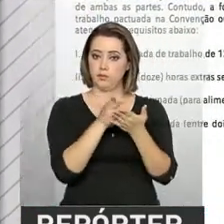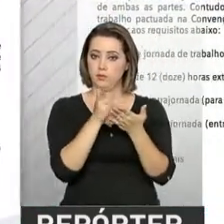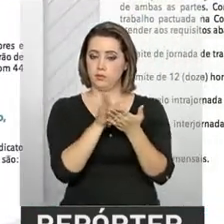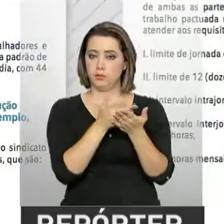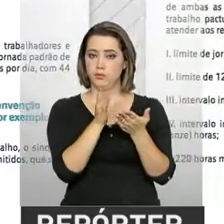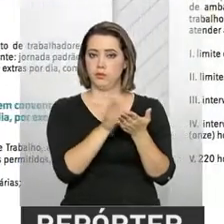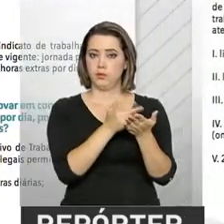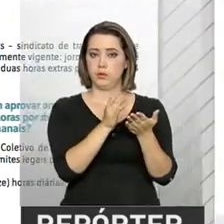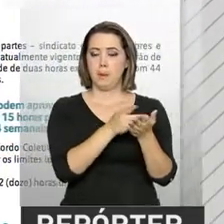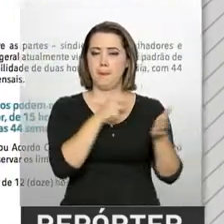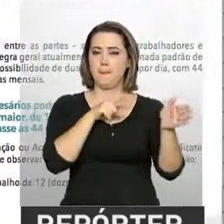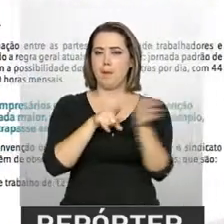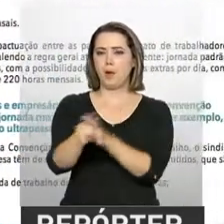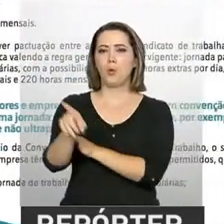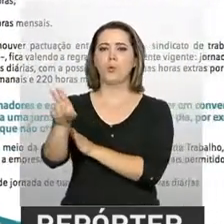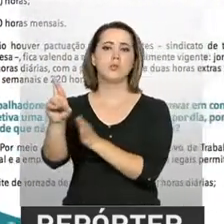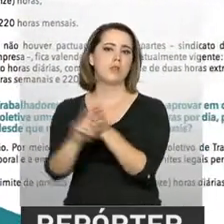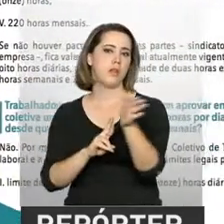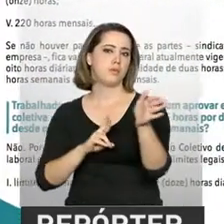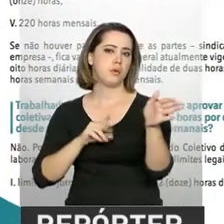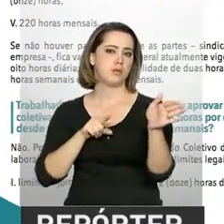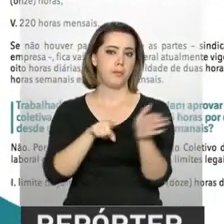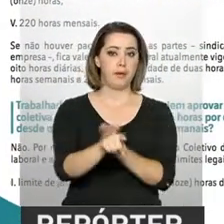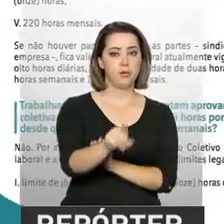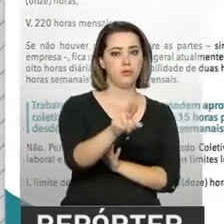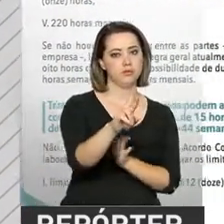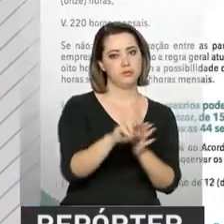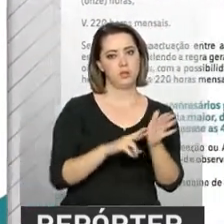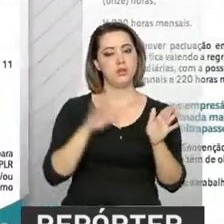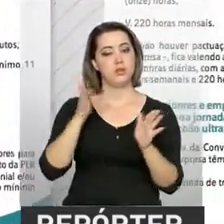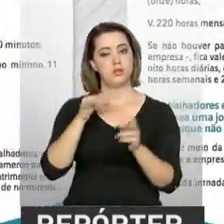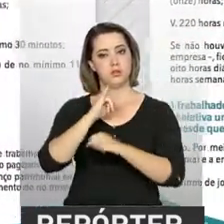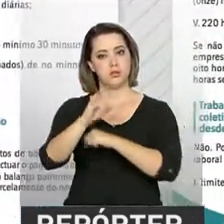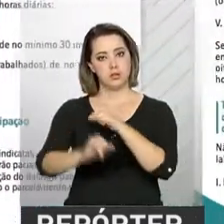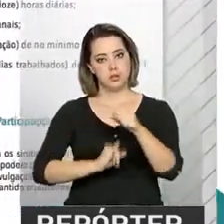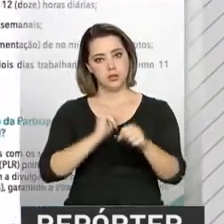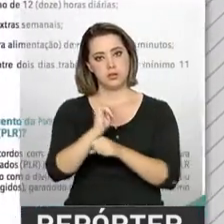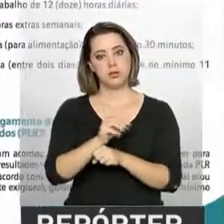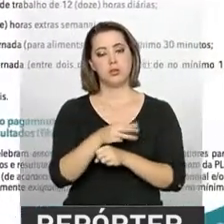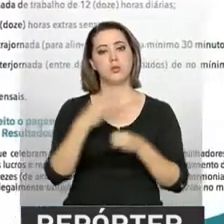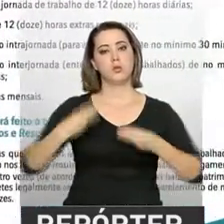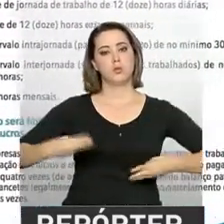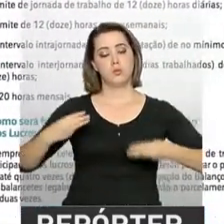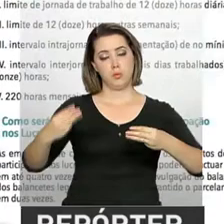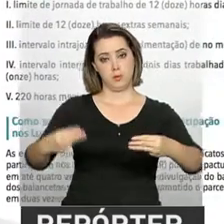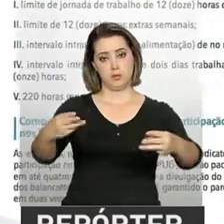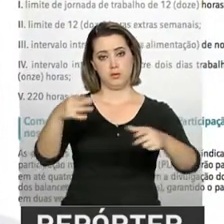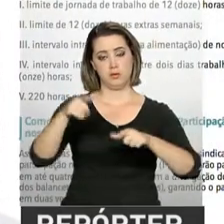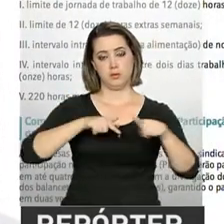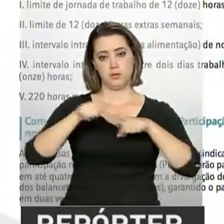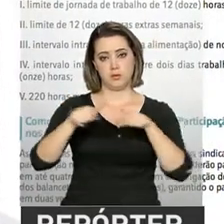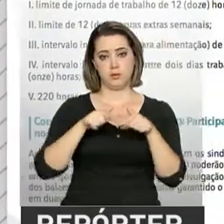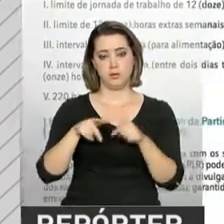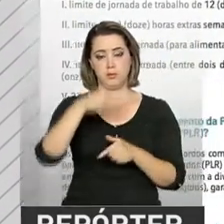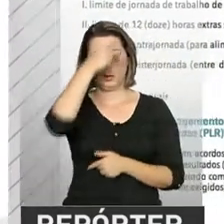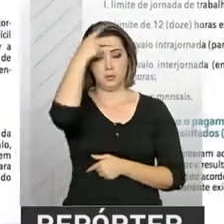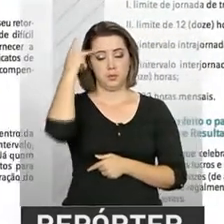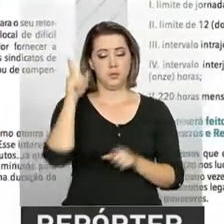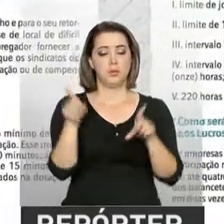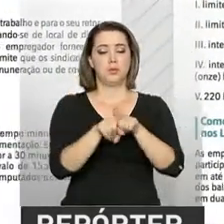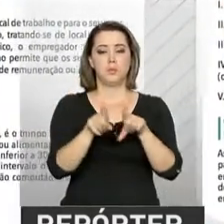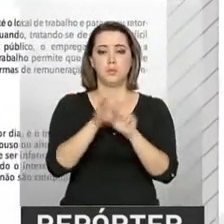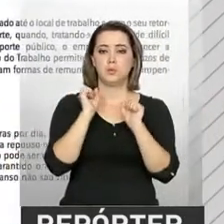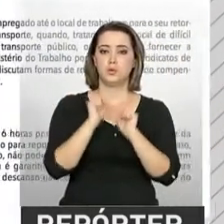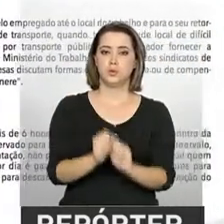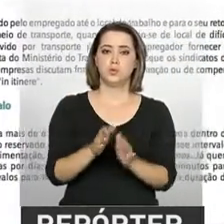formato de perguntas e respostas, está disponível na internet, no site do Ministério do Trabalho. O trabalhador também pode requerer o